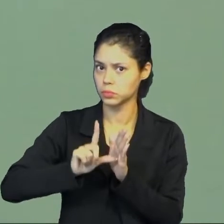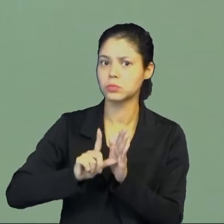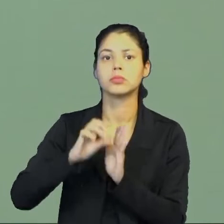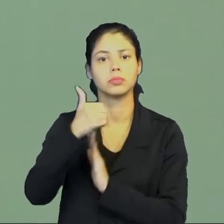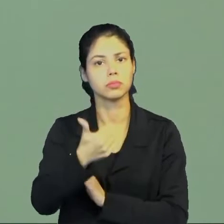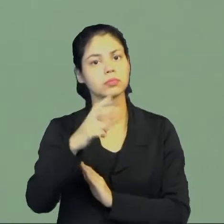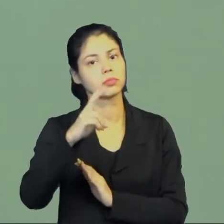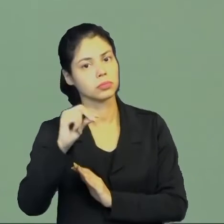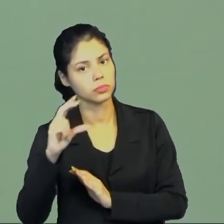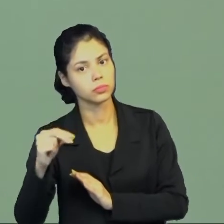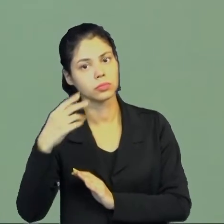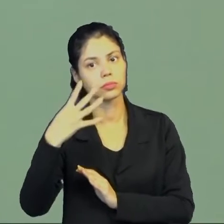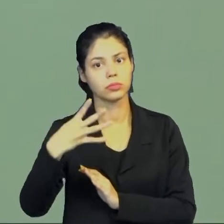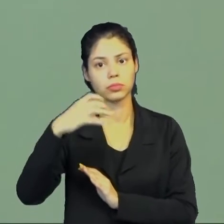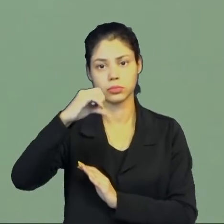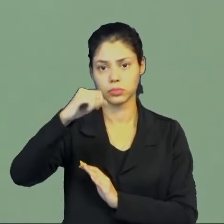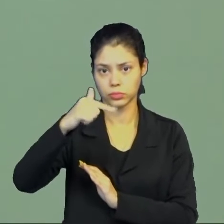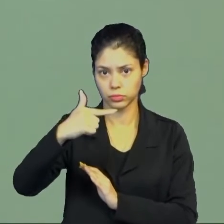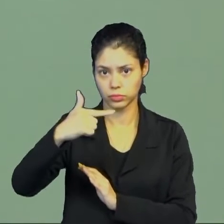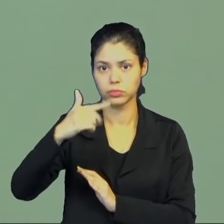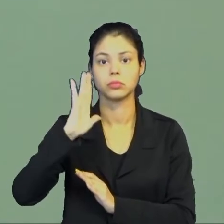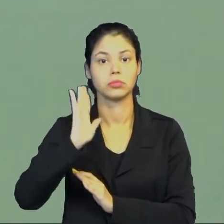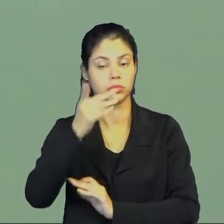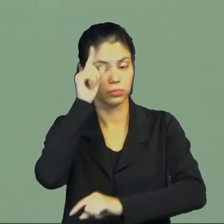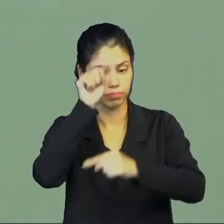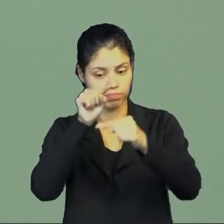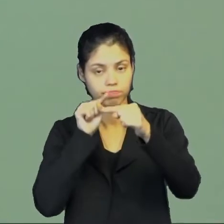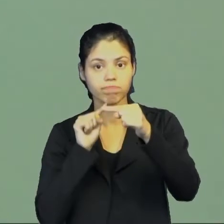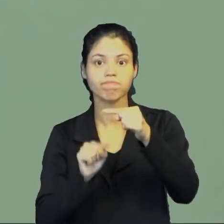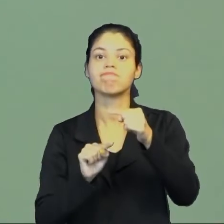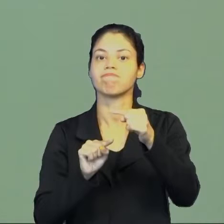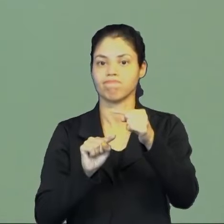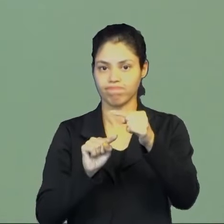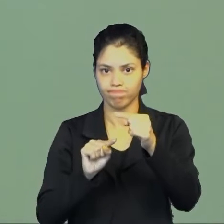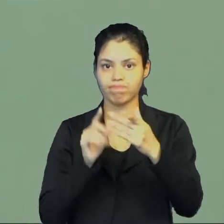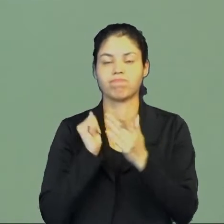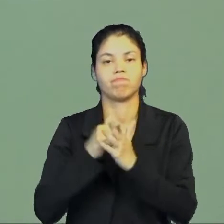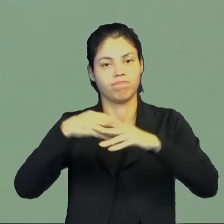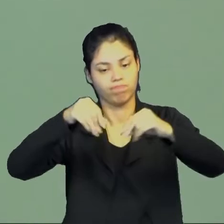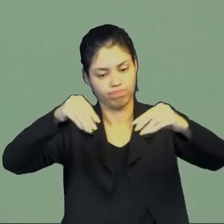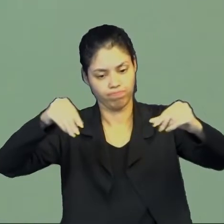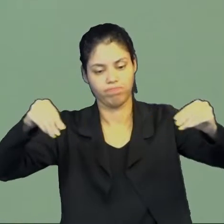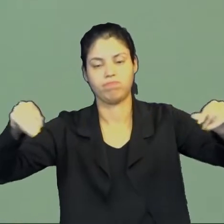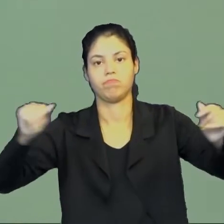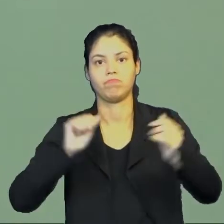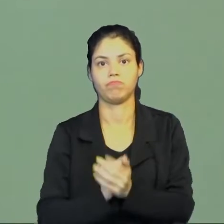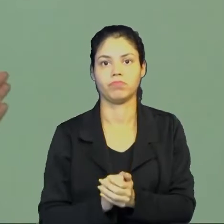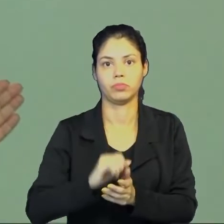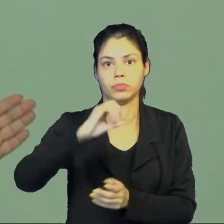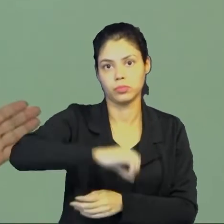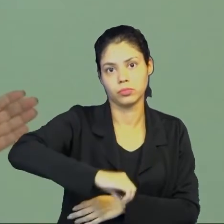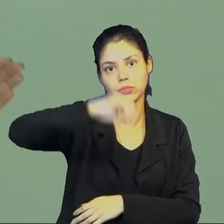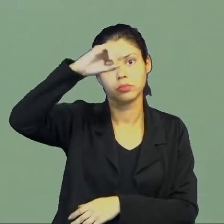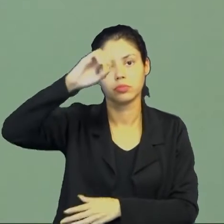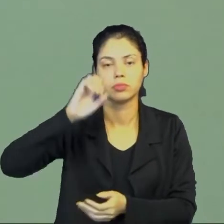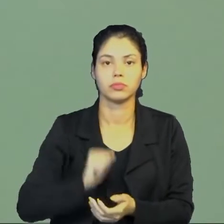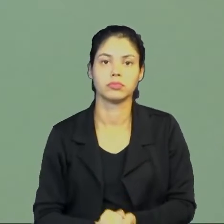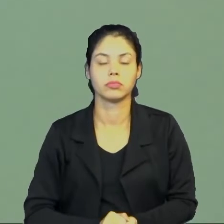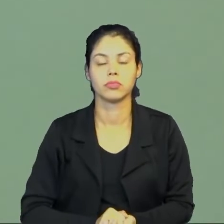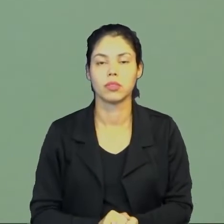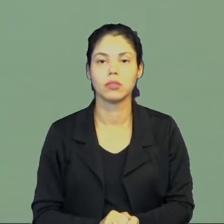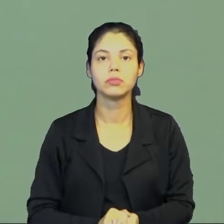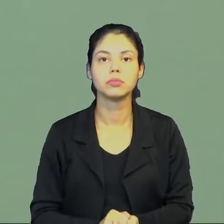de 1492, né, que já dividia ali terras, né, a oeste do meridional,